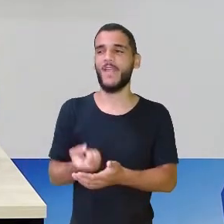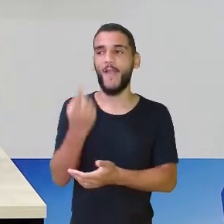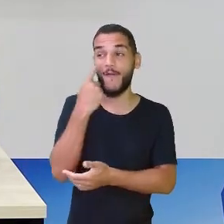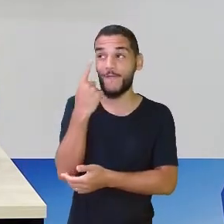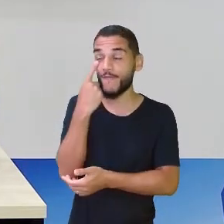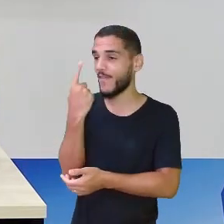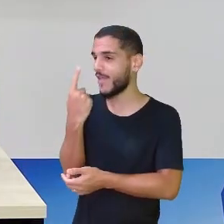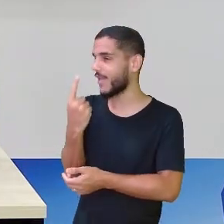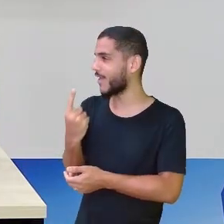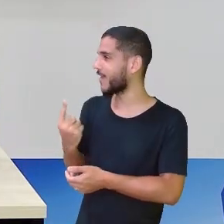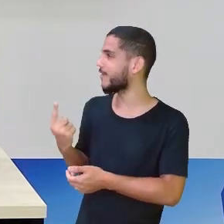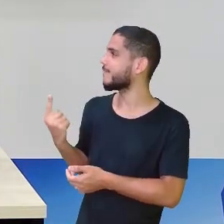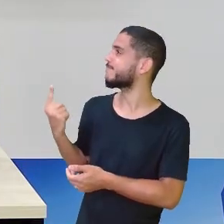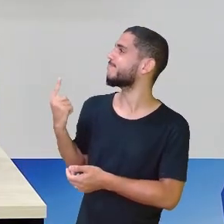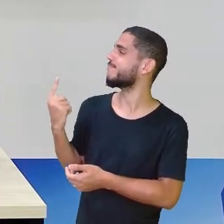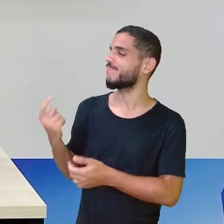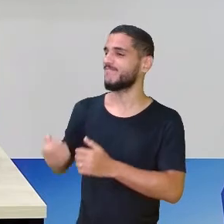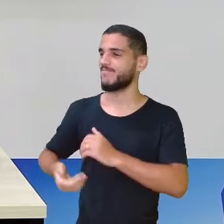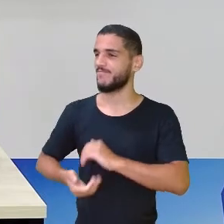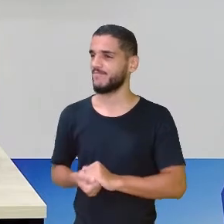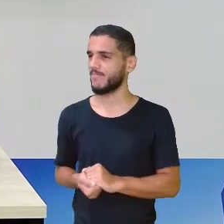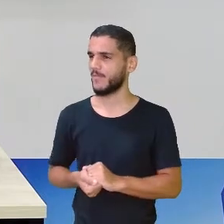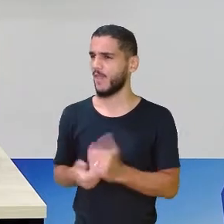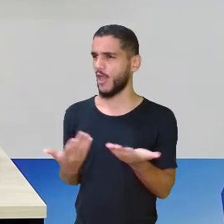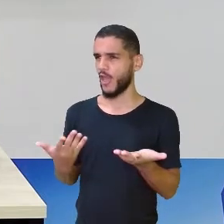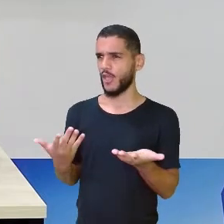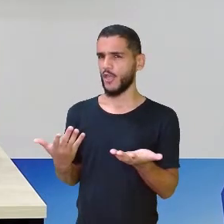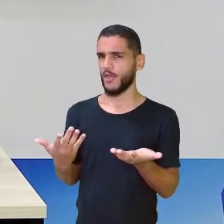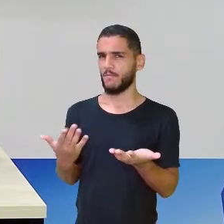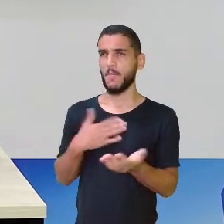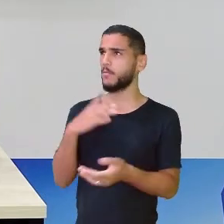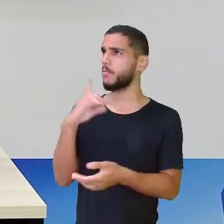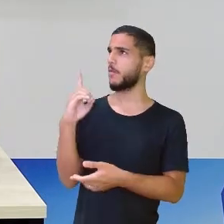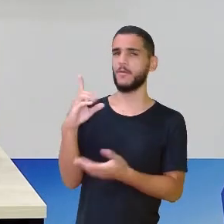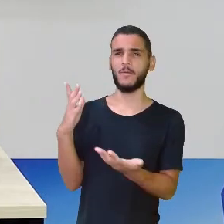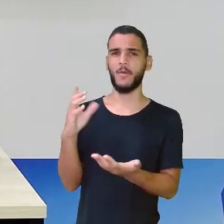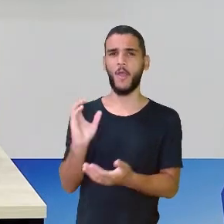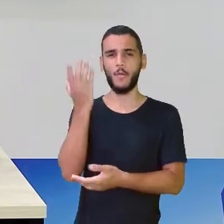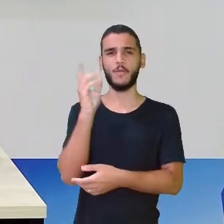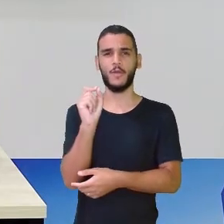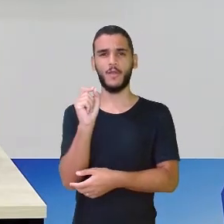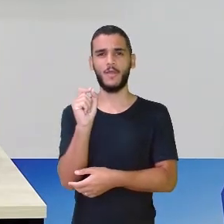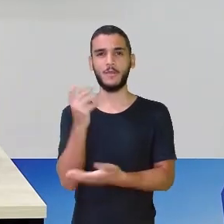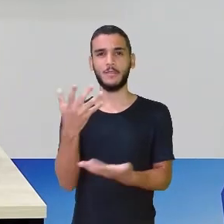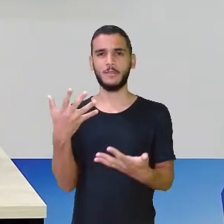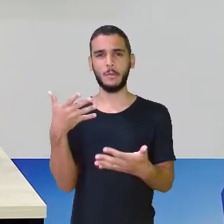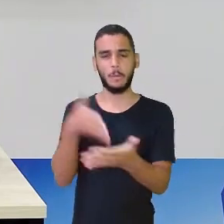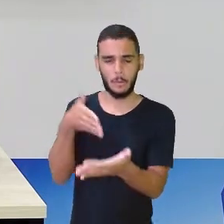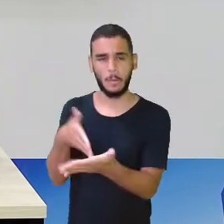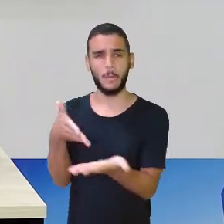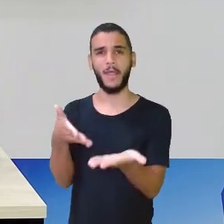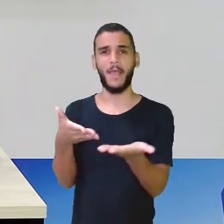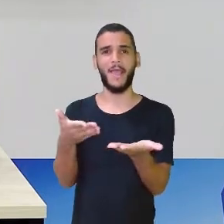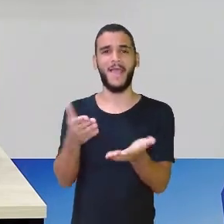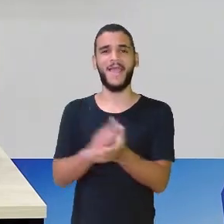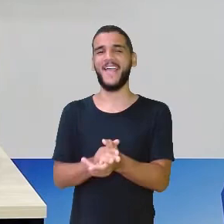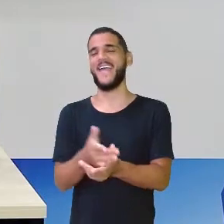Olha lá, minha gente. Cadê? Vixe Maria. Um negócio enganchou, pessoal?